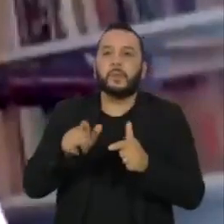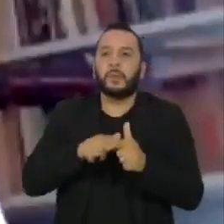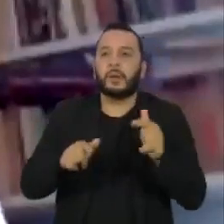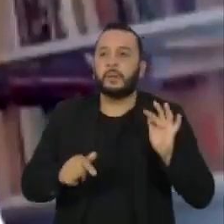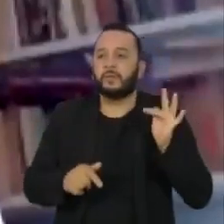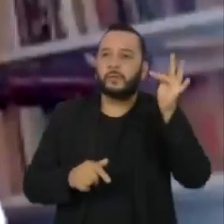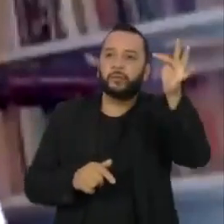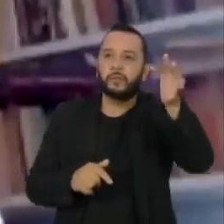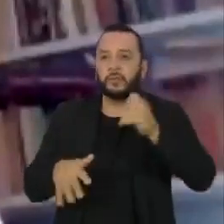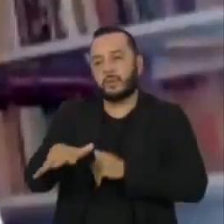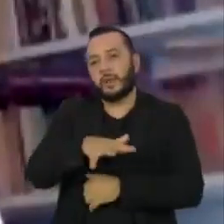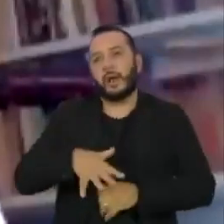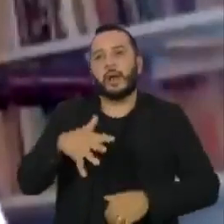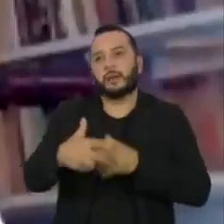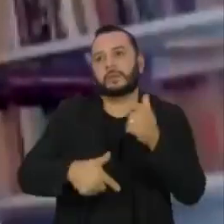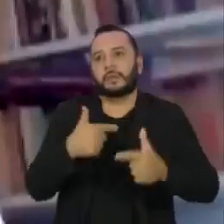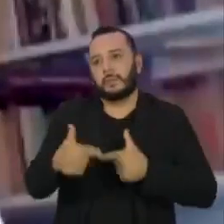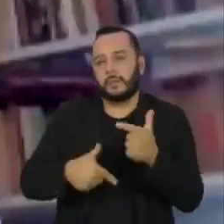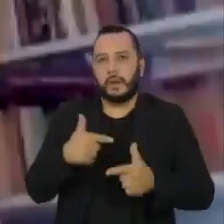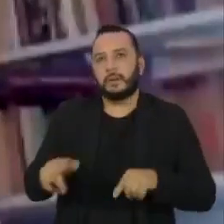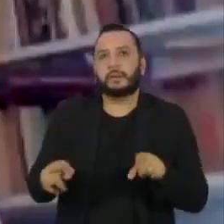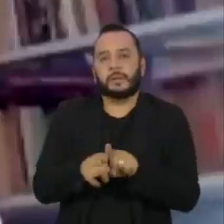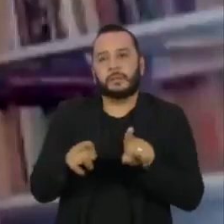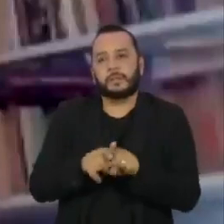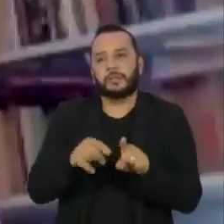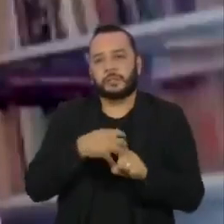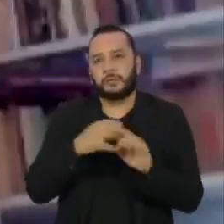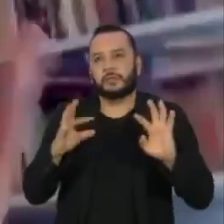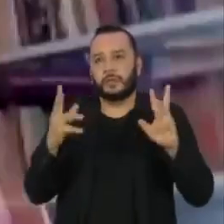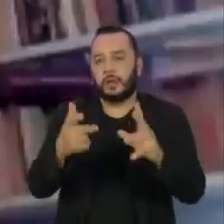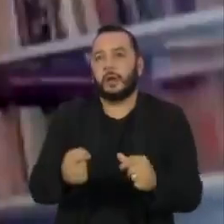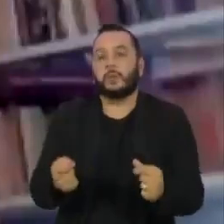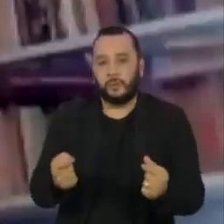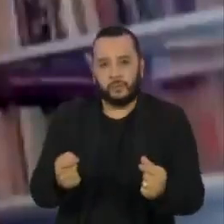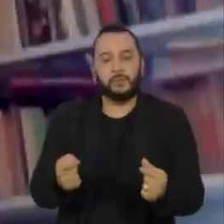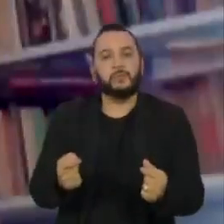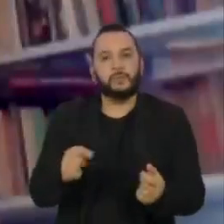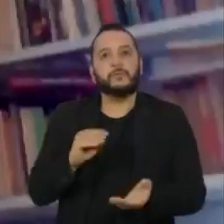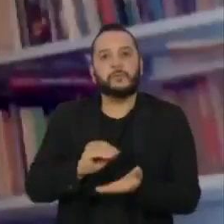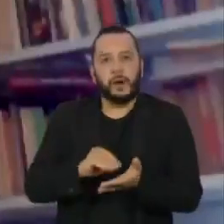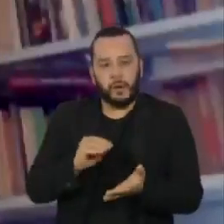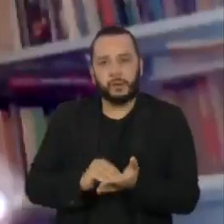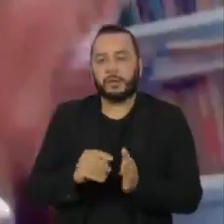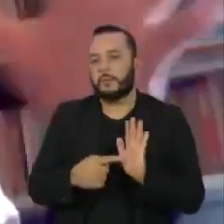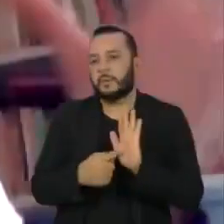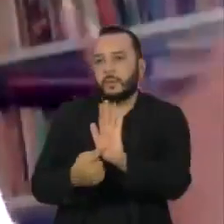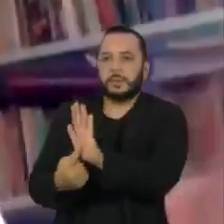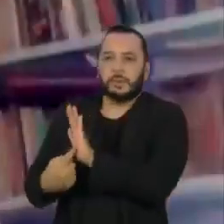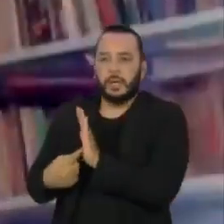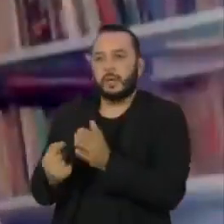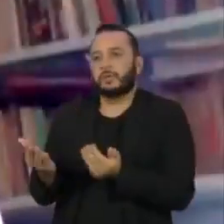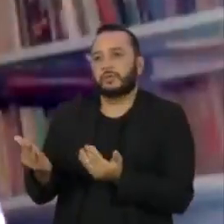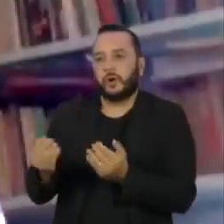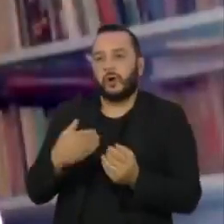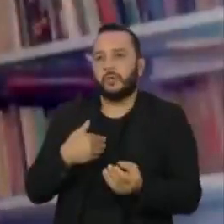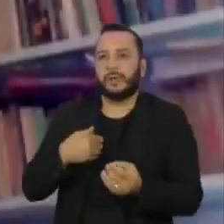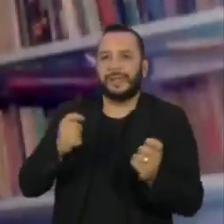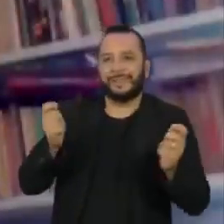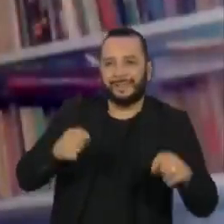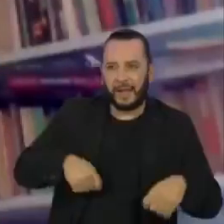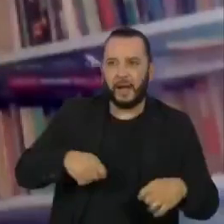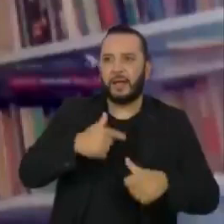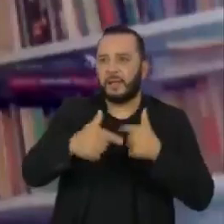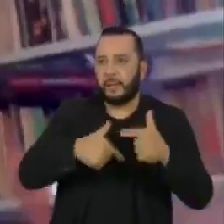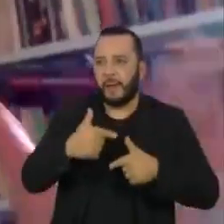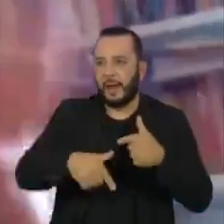no mundo do trabalho e de forma geral. A gente não tem apresentado para os jovens uma ampliação de